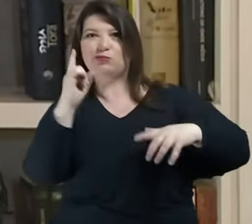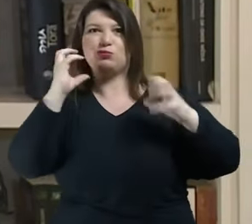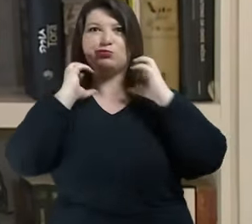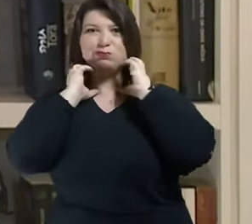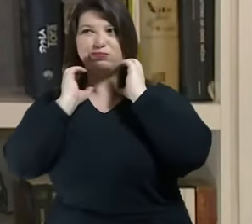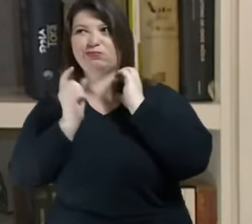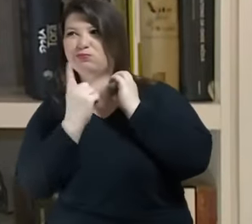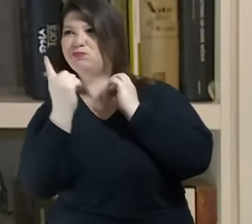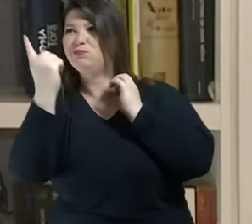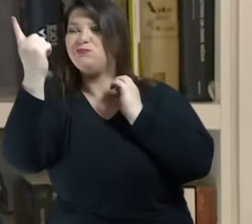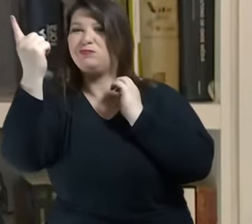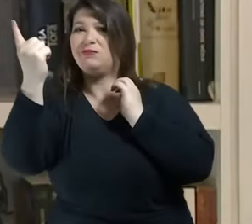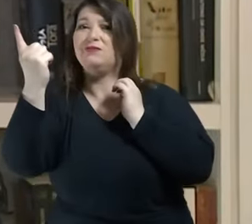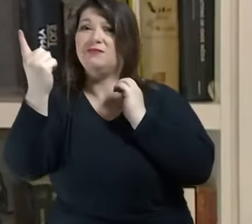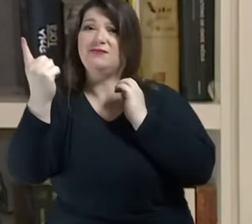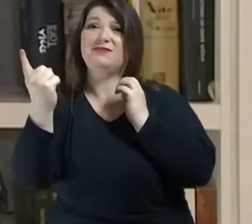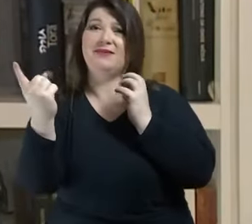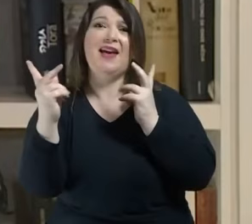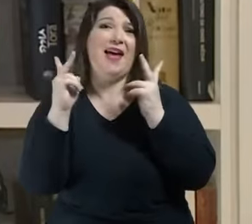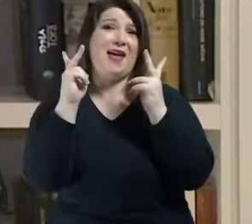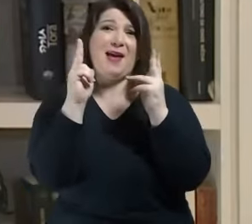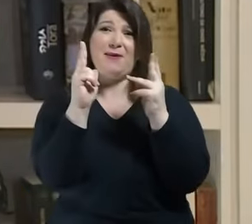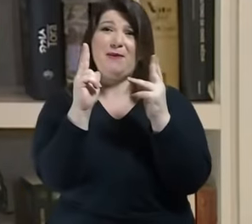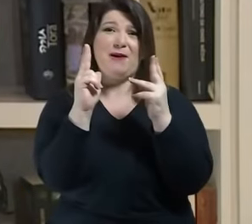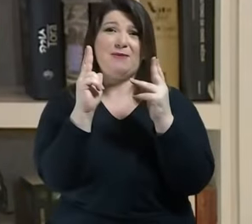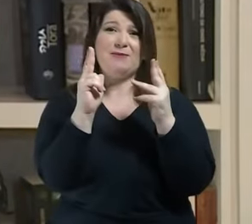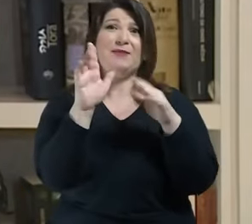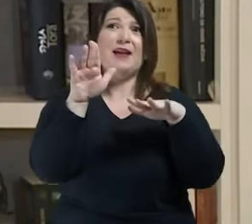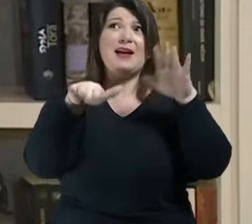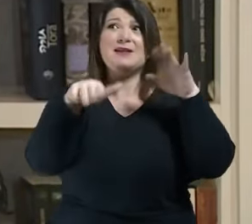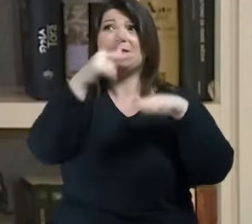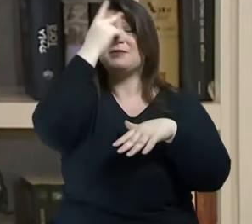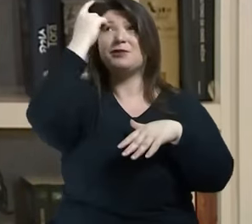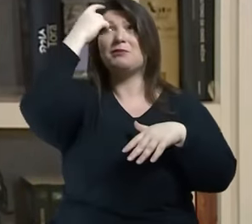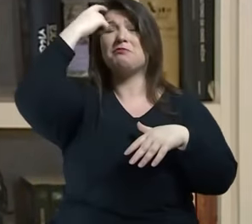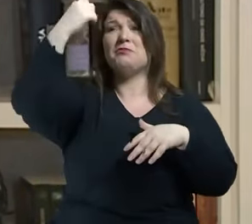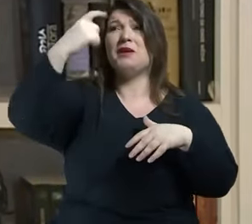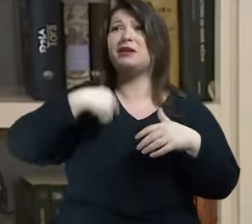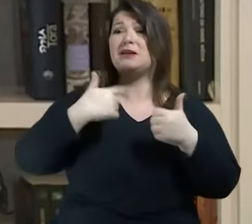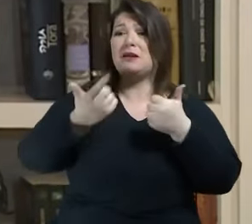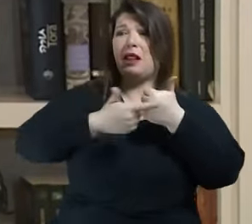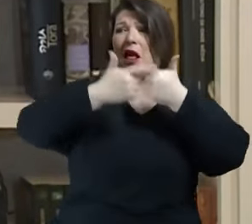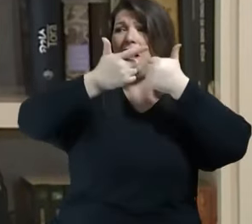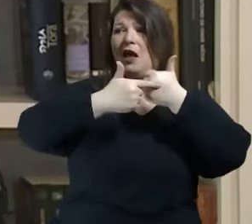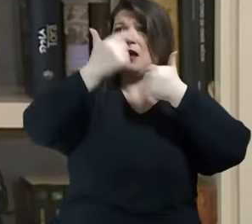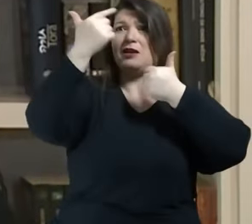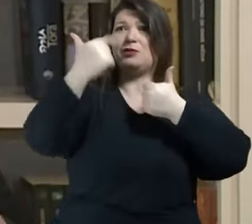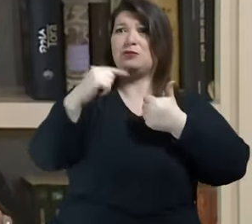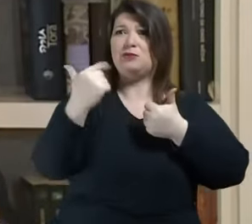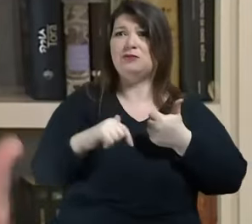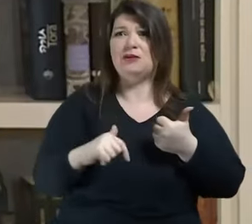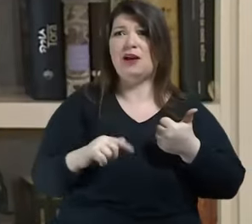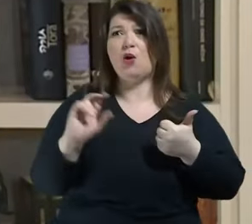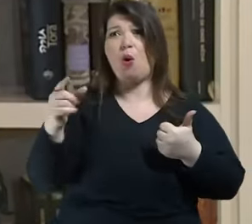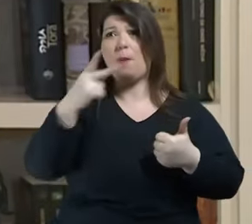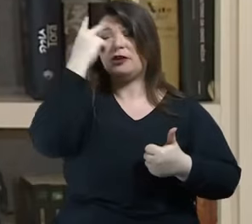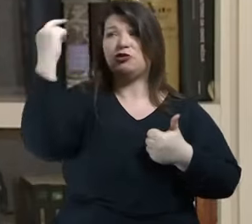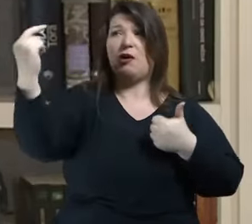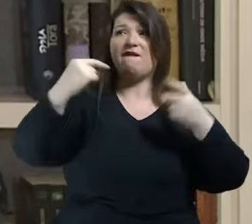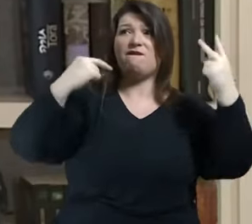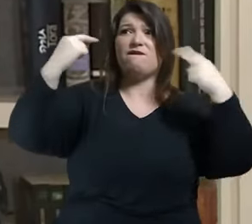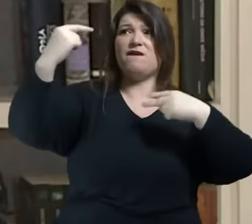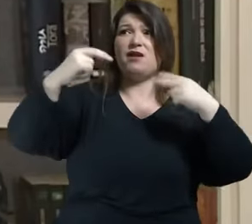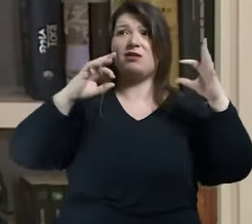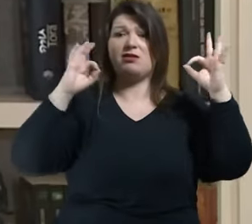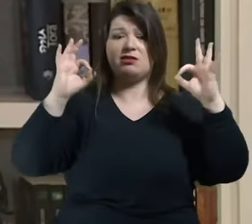pessoal sem likes sem views redescobrir a possibilidade de existir sem fotografar